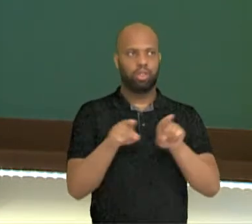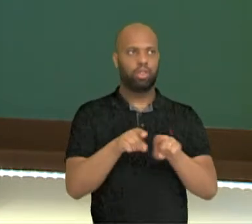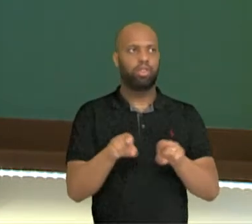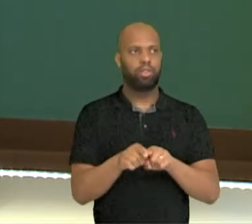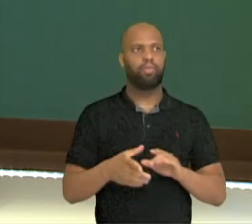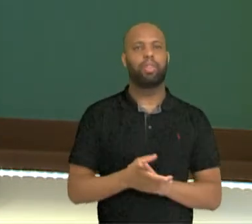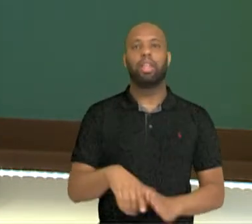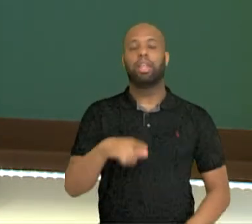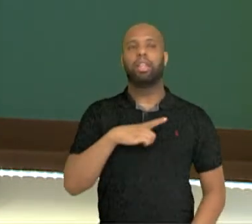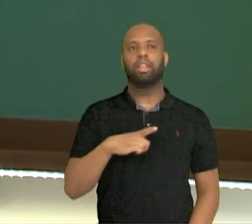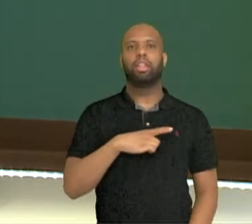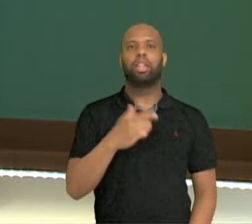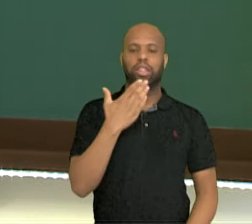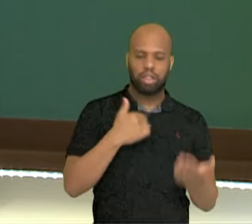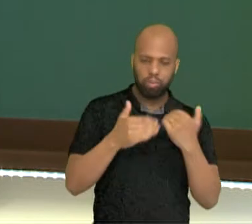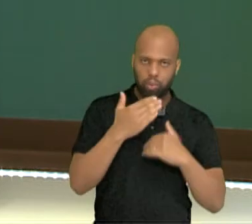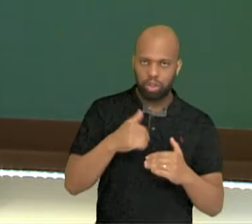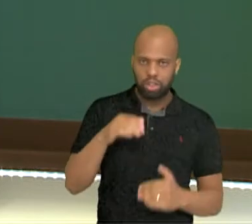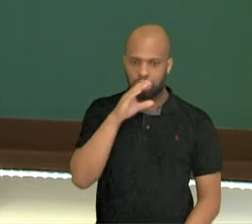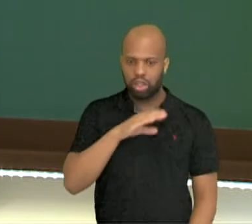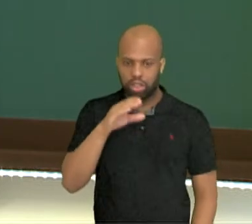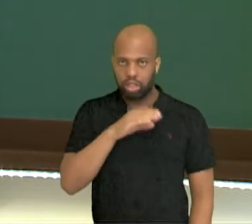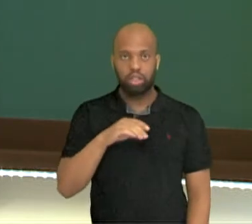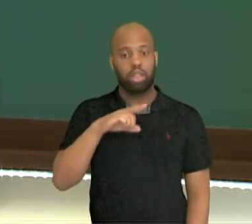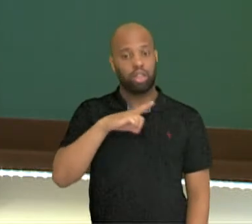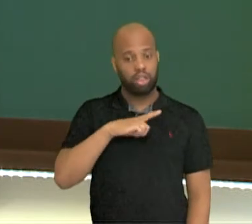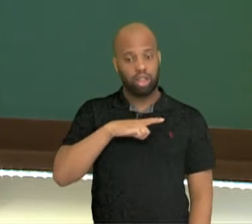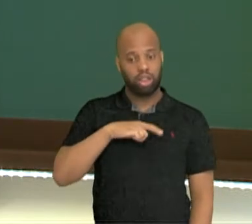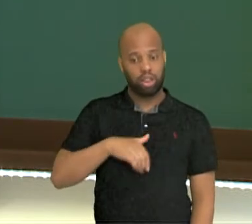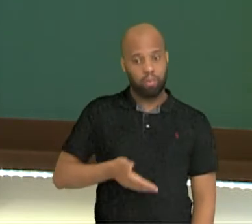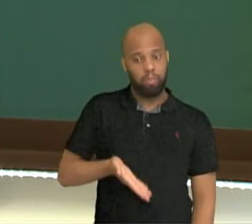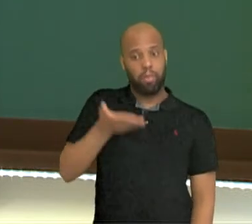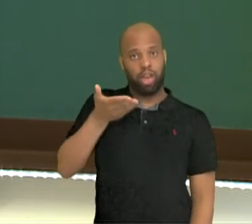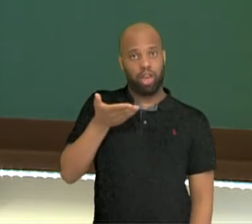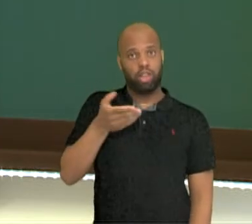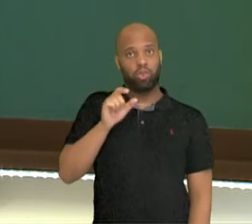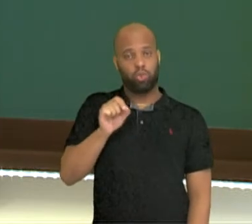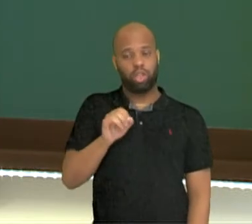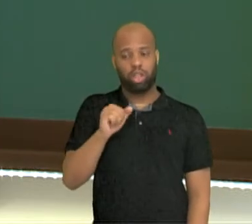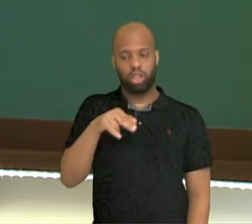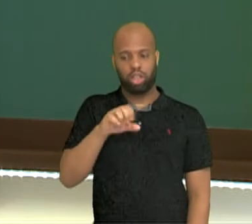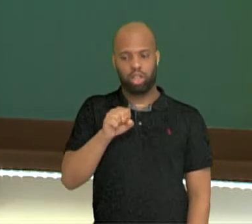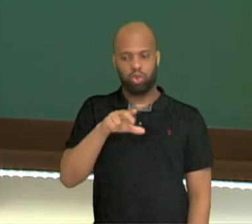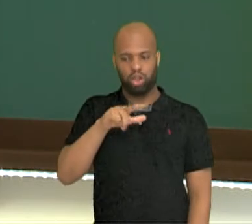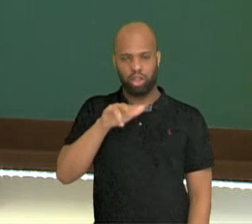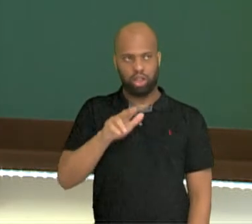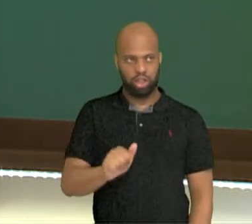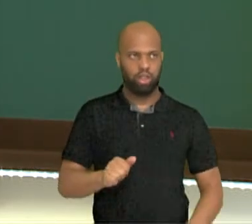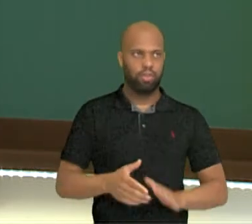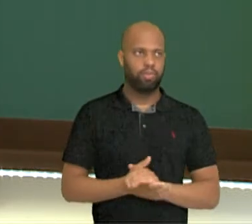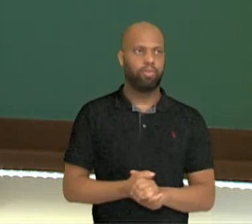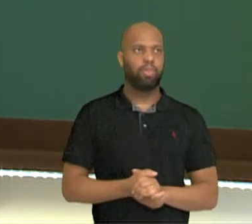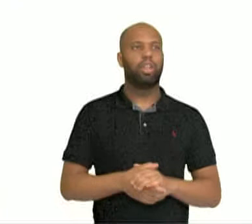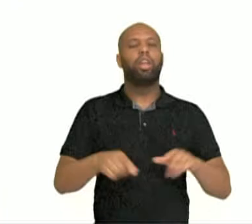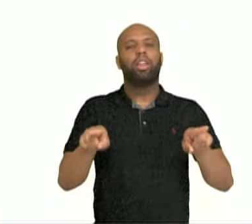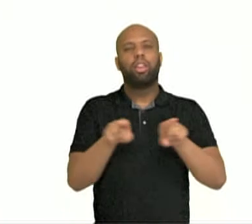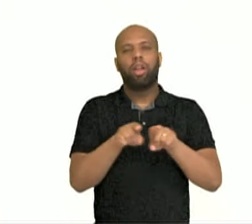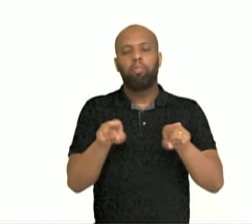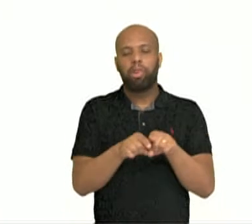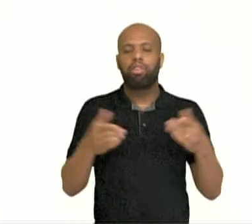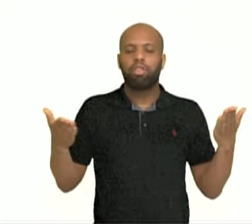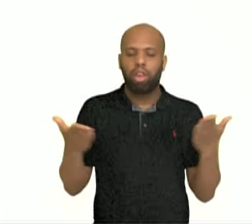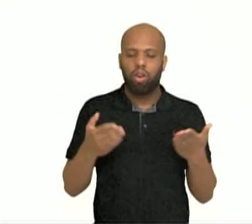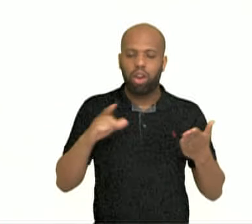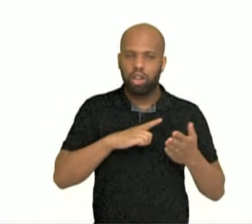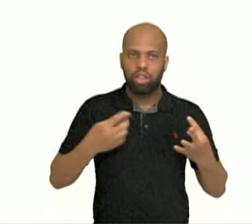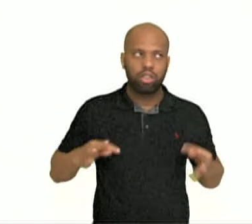muito carboidrato, muita insulina. Menos carboidrato, menos insulina, tá certo? E as tecnologias